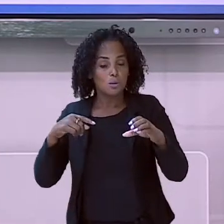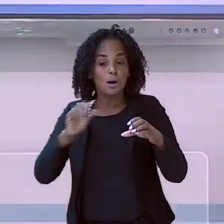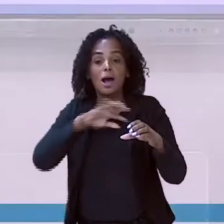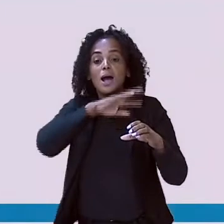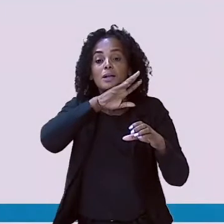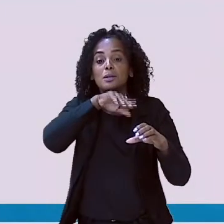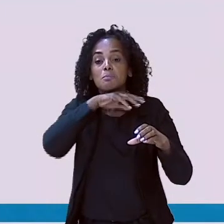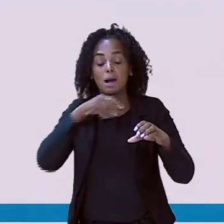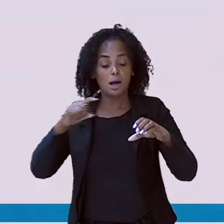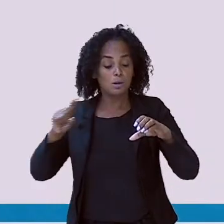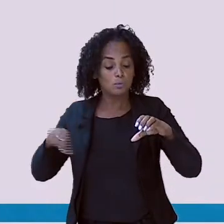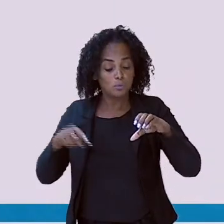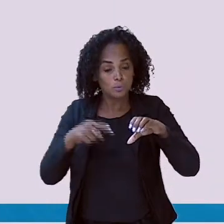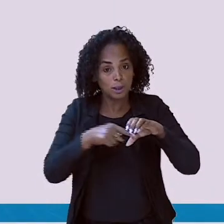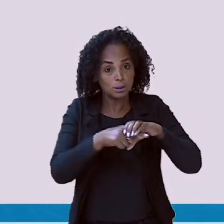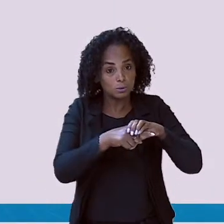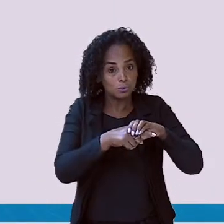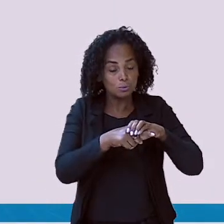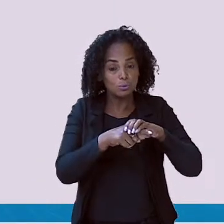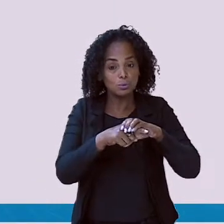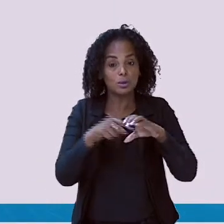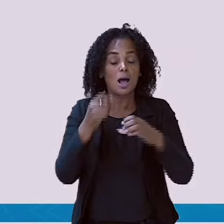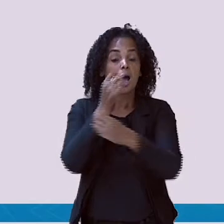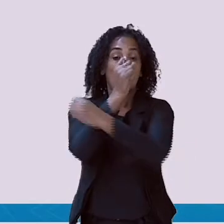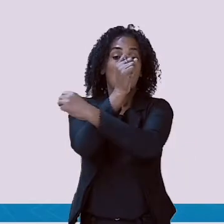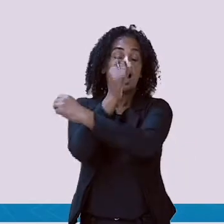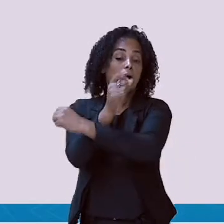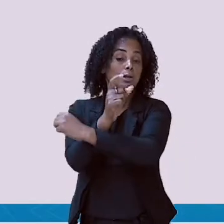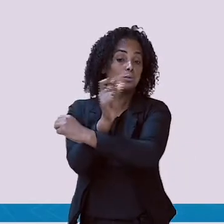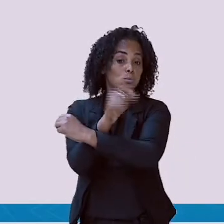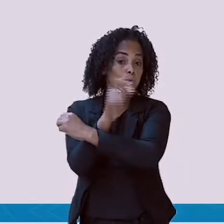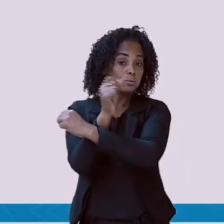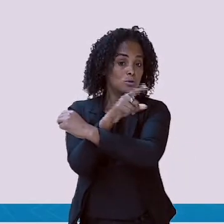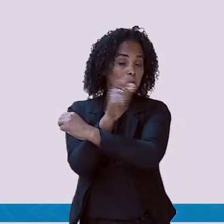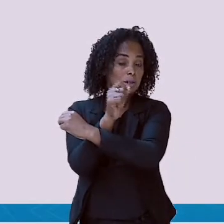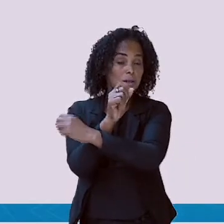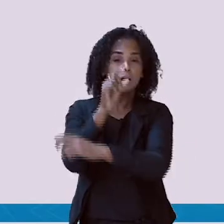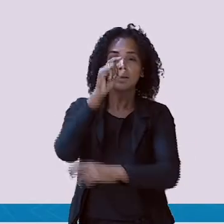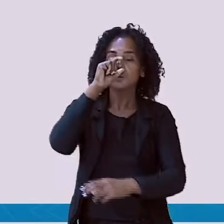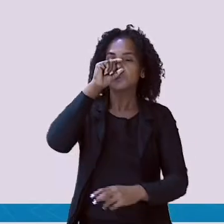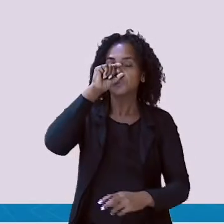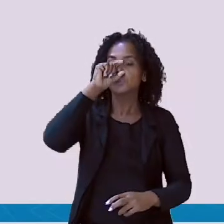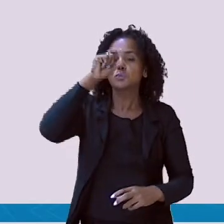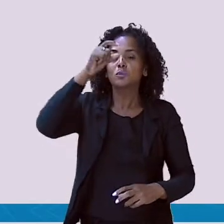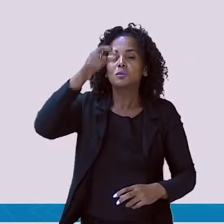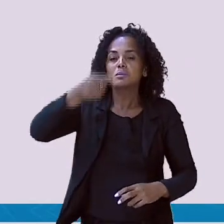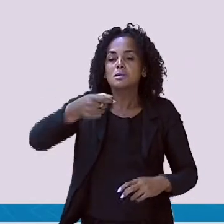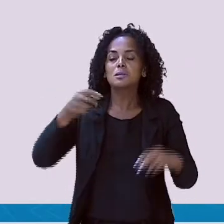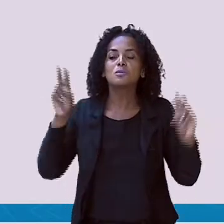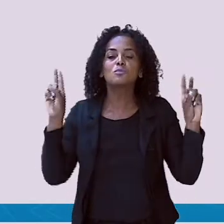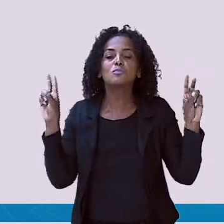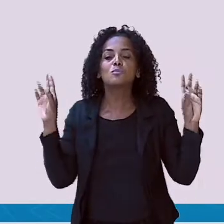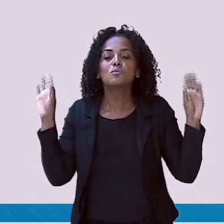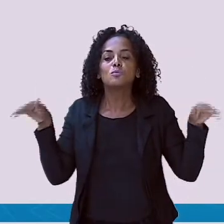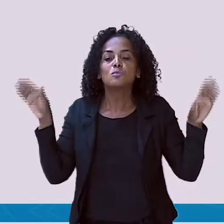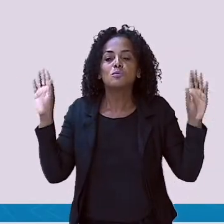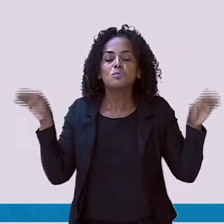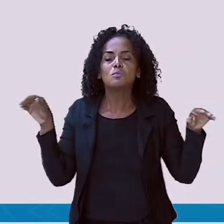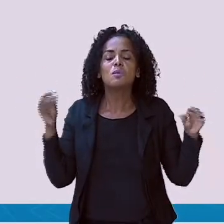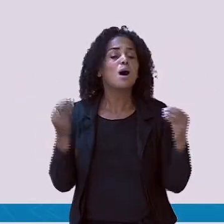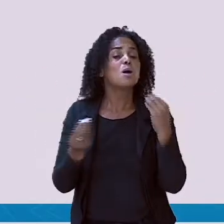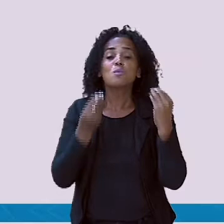Cutia e o Tucano. prestem muita atenção como é que nós vamos ler